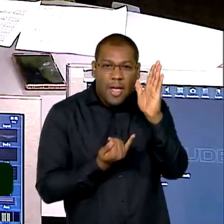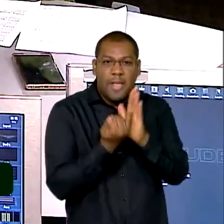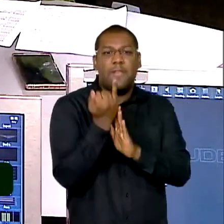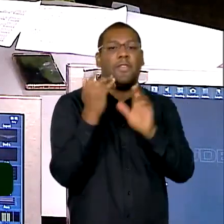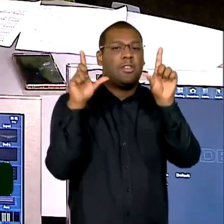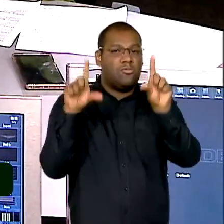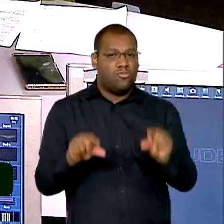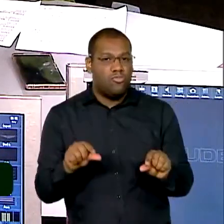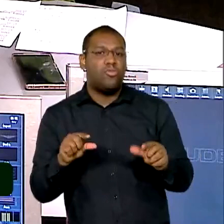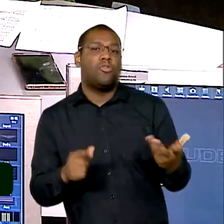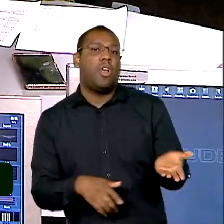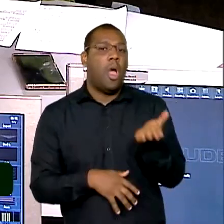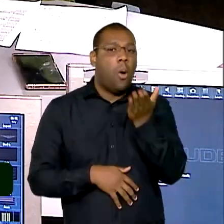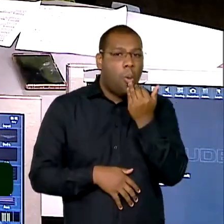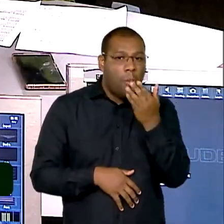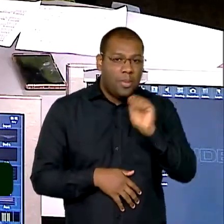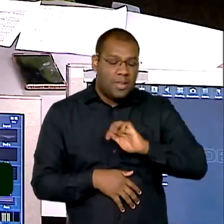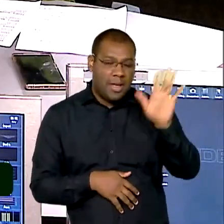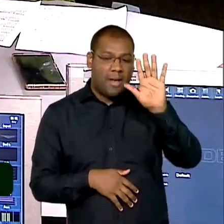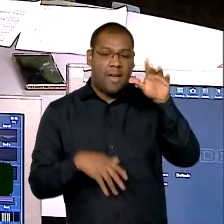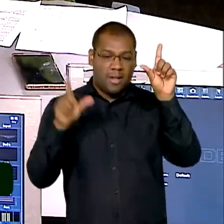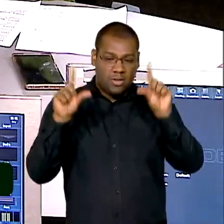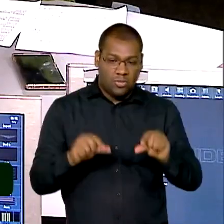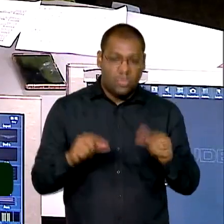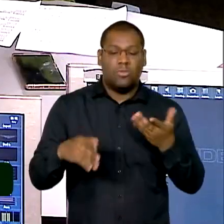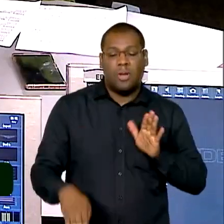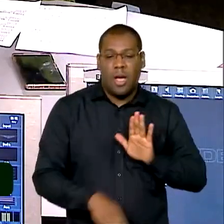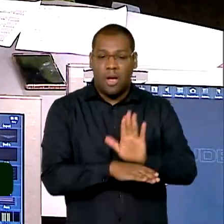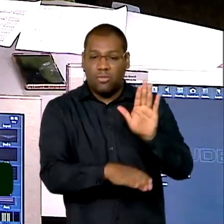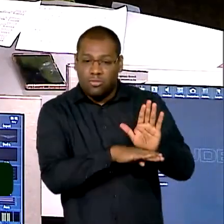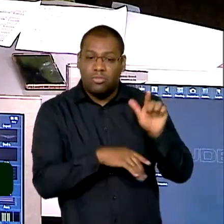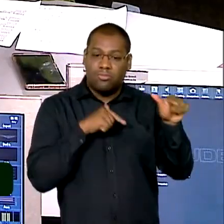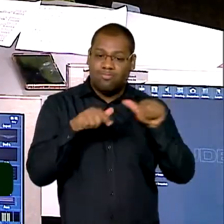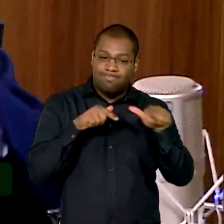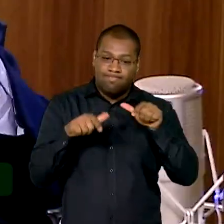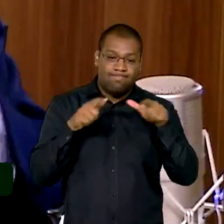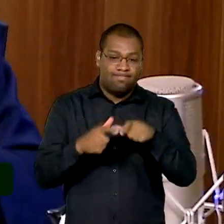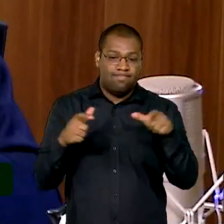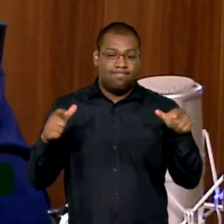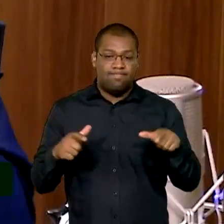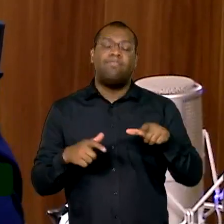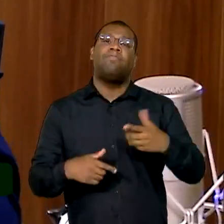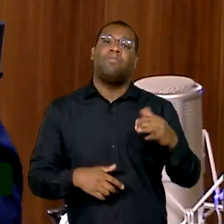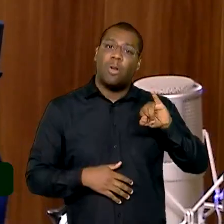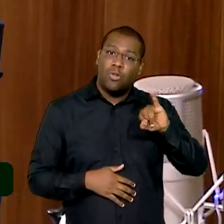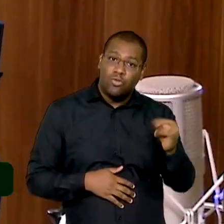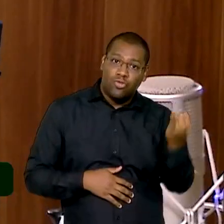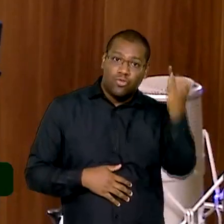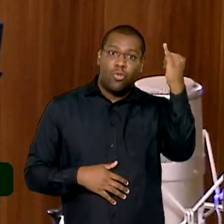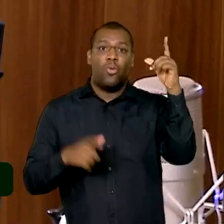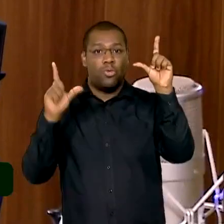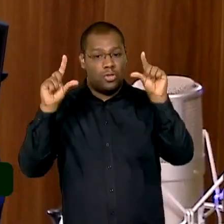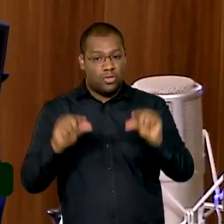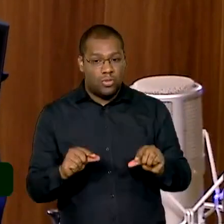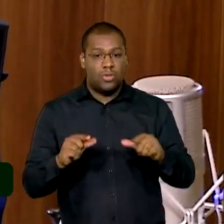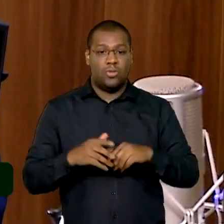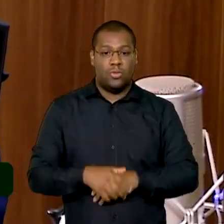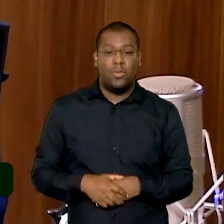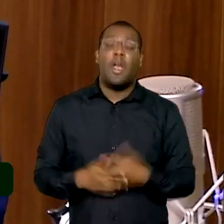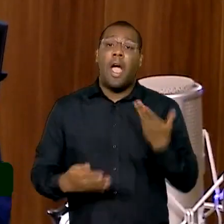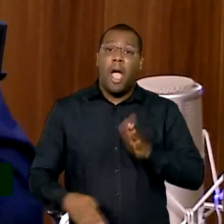alimentos, para garantir as condições de mais emprego, ou seja, cair os juros, cuidar das pessoas que estavam